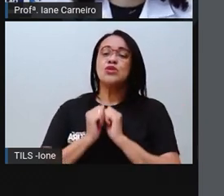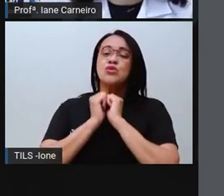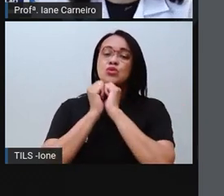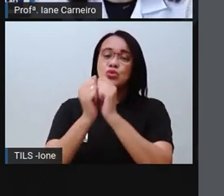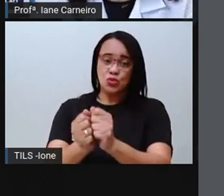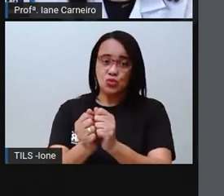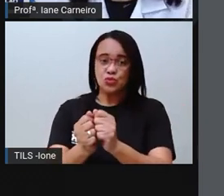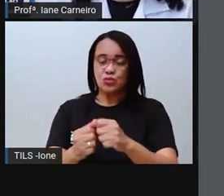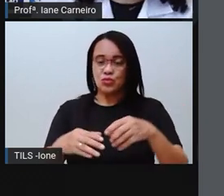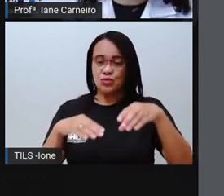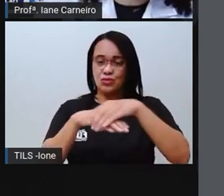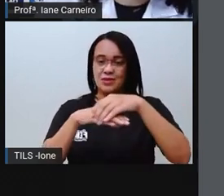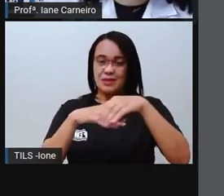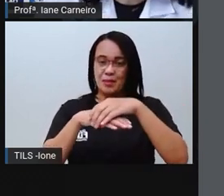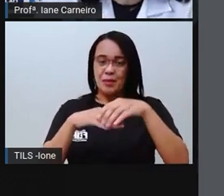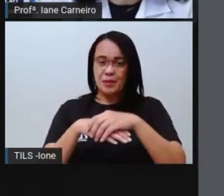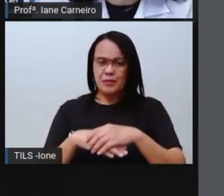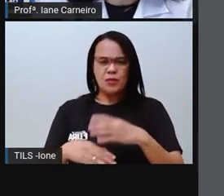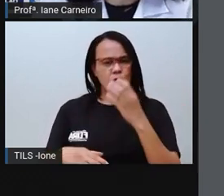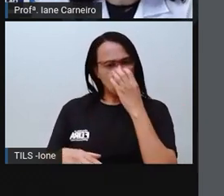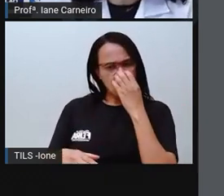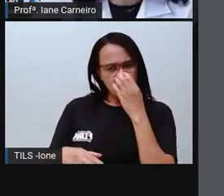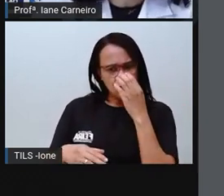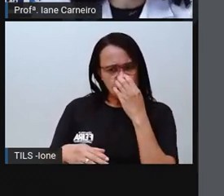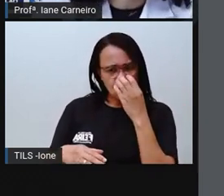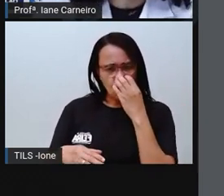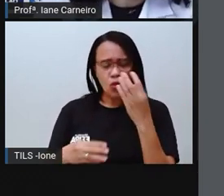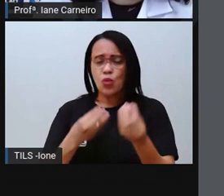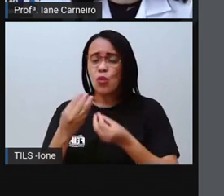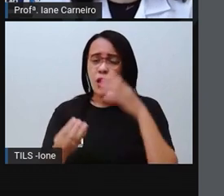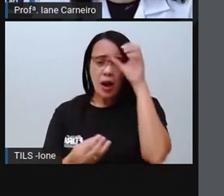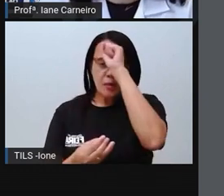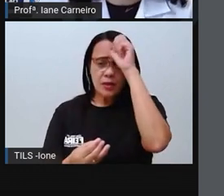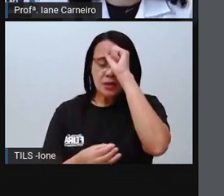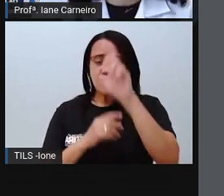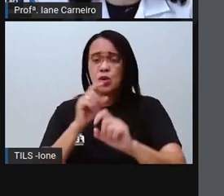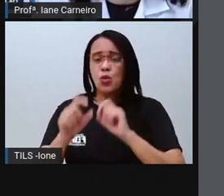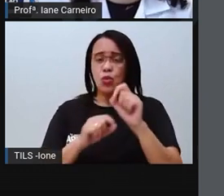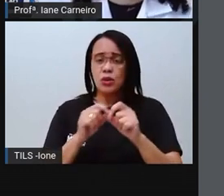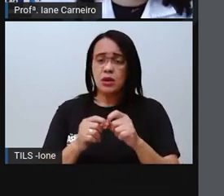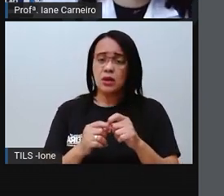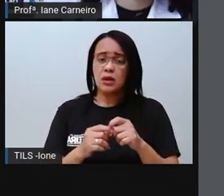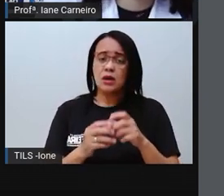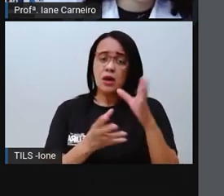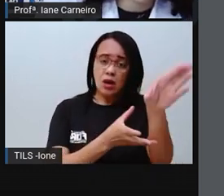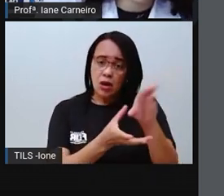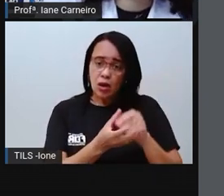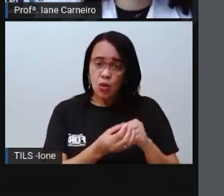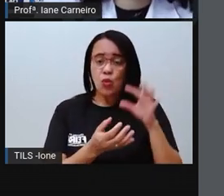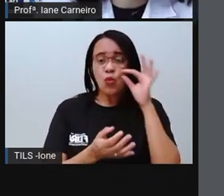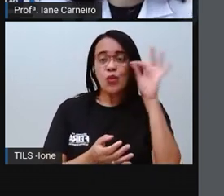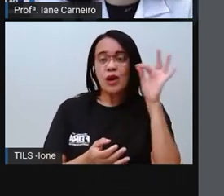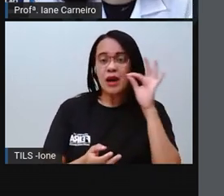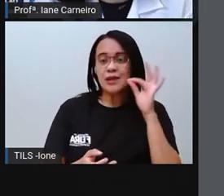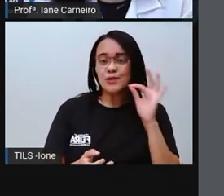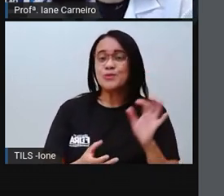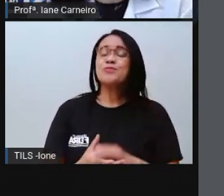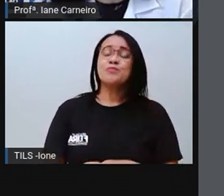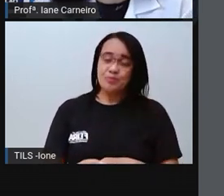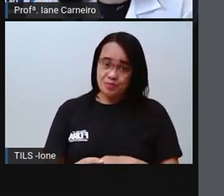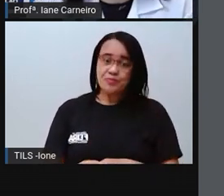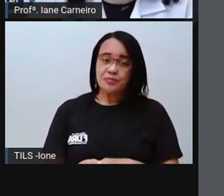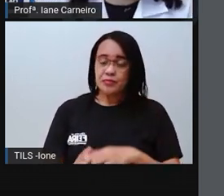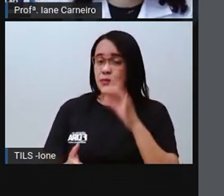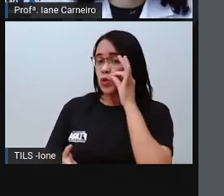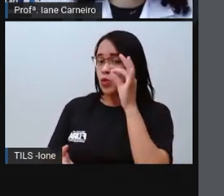chinelo. Pois o cachorro encolhido, aprendeu, foi com o gato. O cachorro no chinelo, o